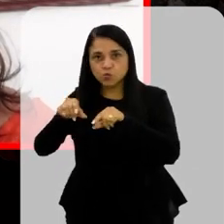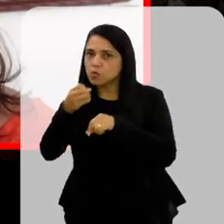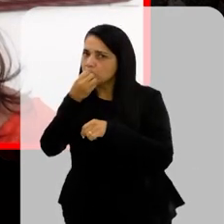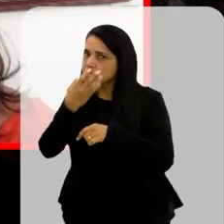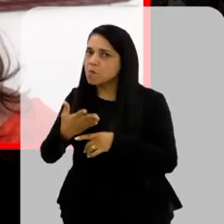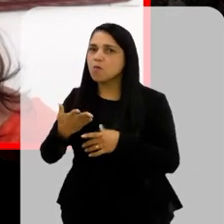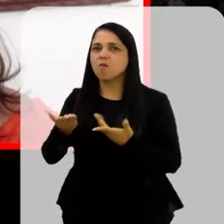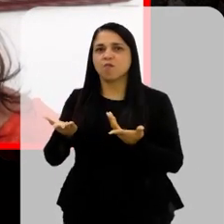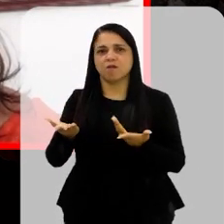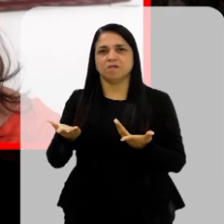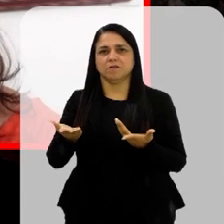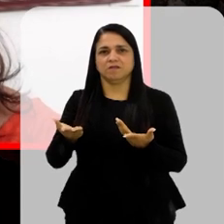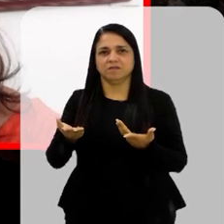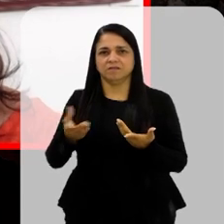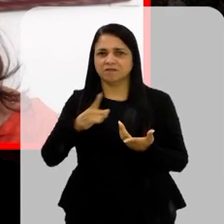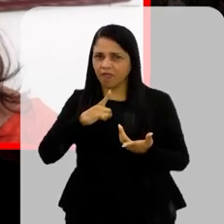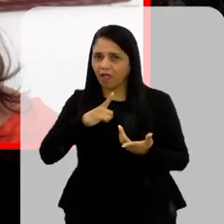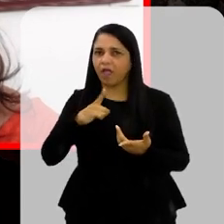opção boa